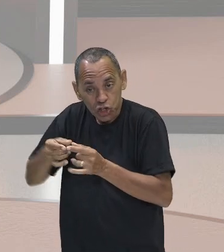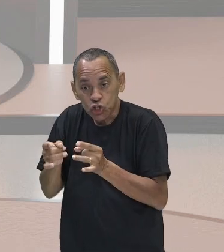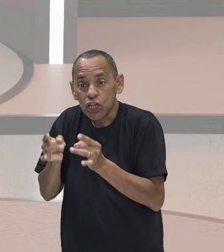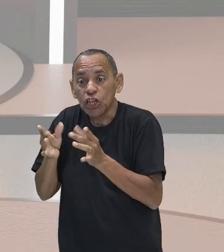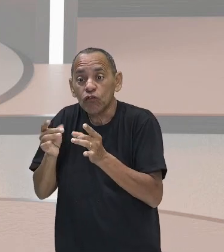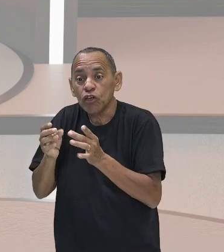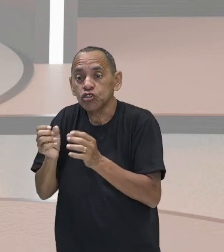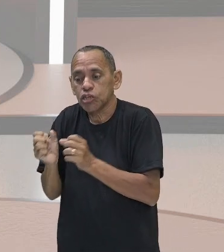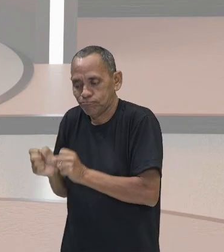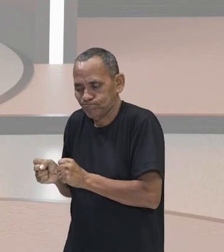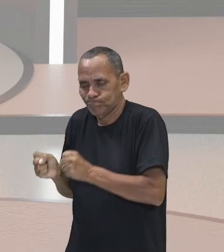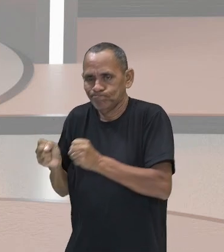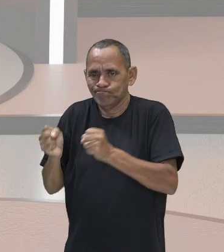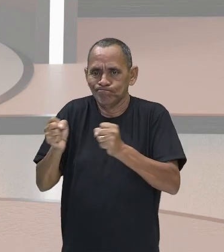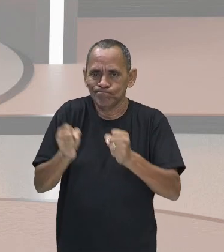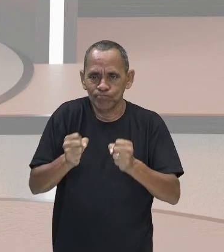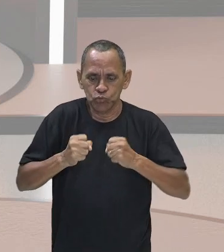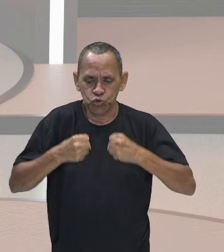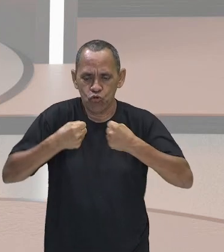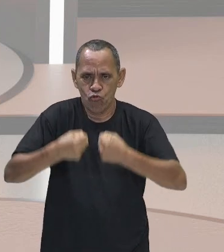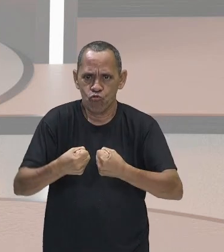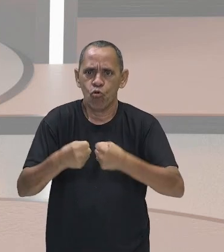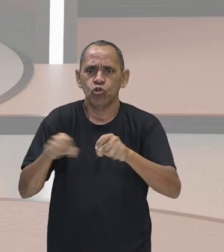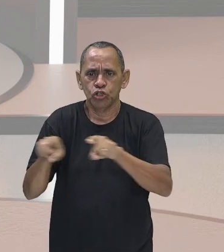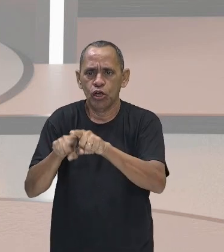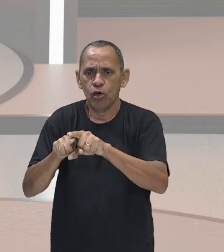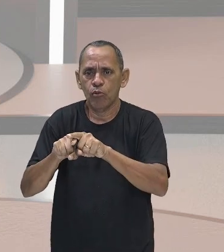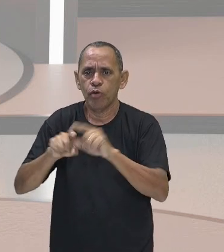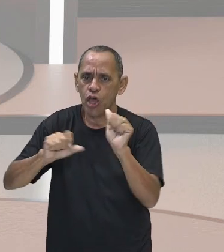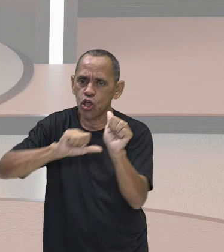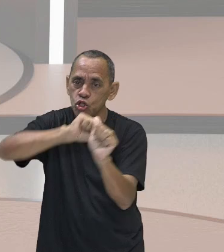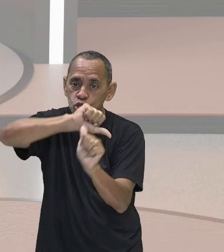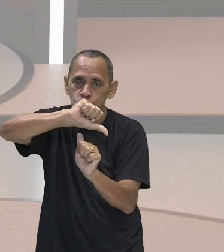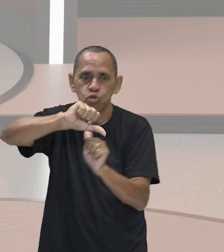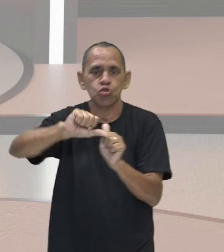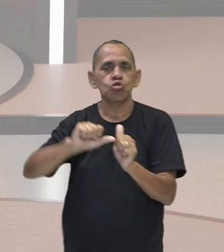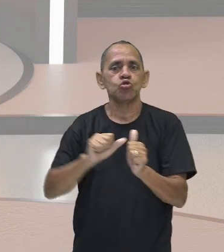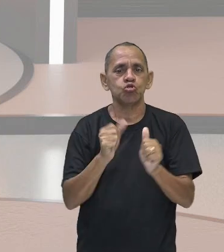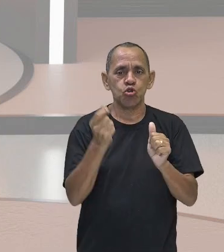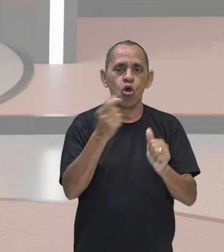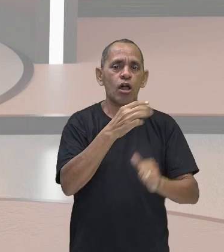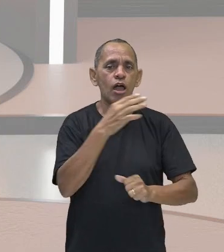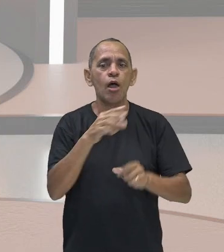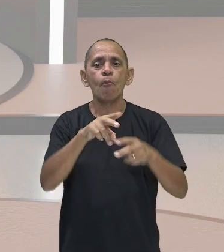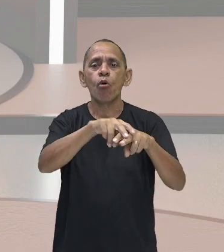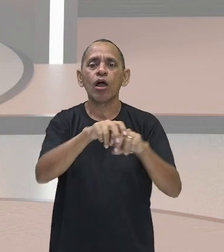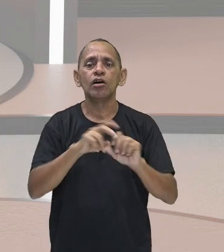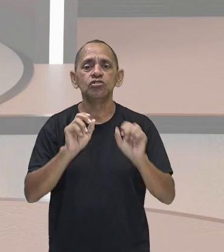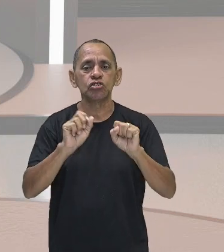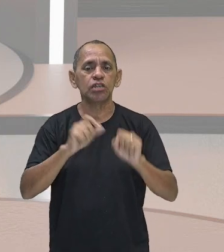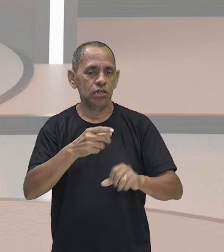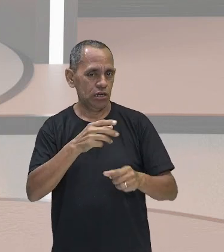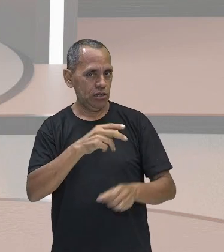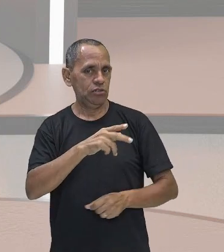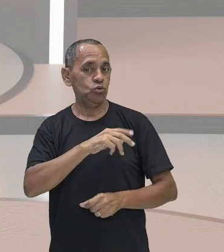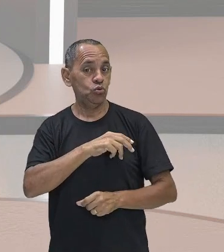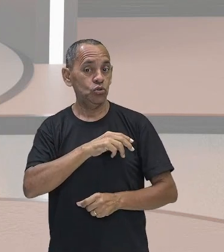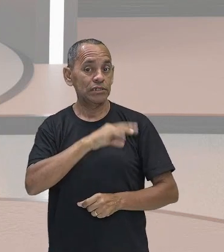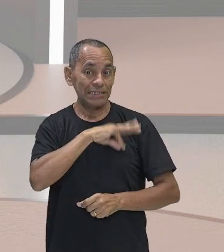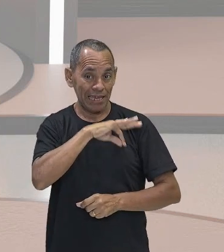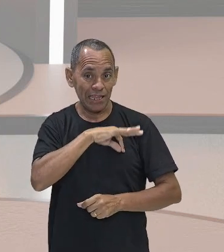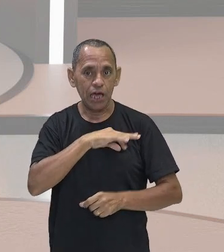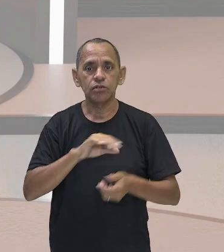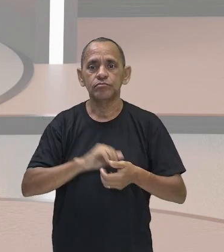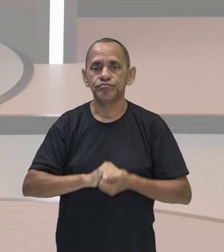para o patrão em troca de um salário. Entenderam, gente? Com o advento da revolução industrial,